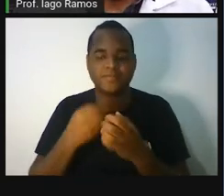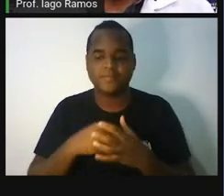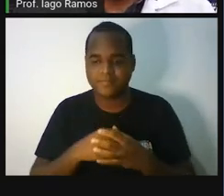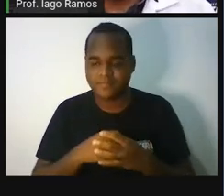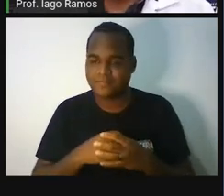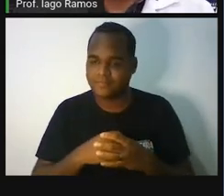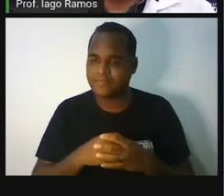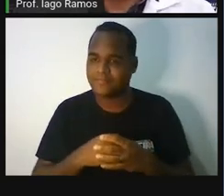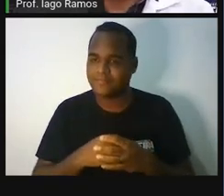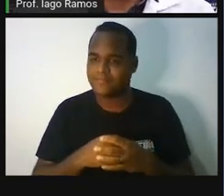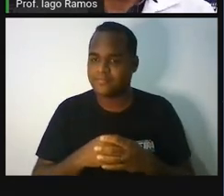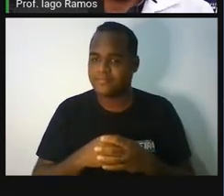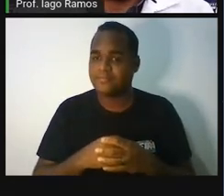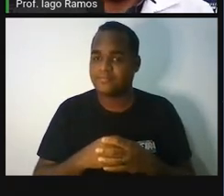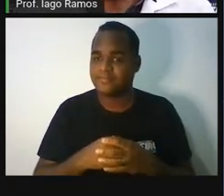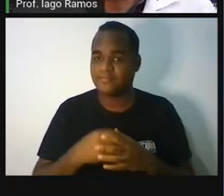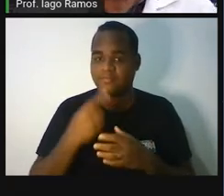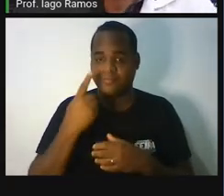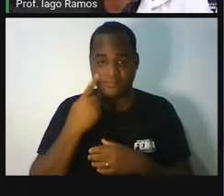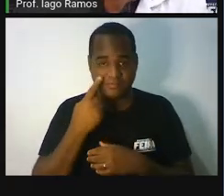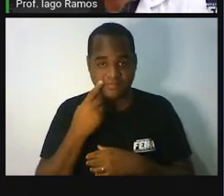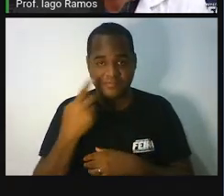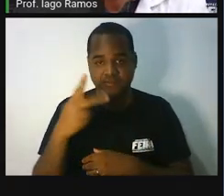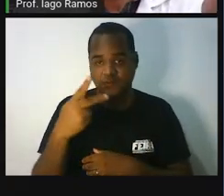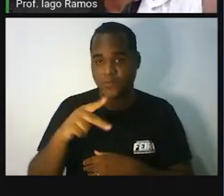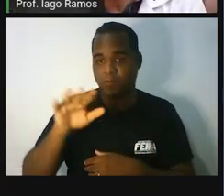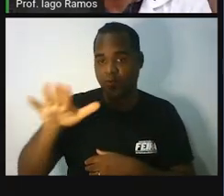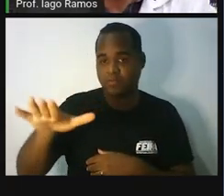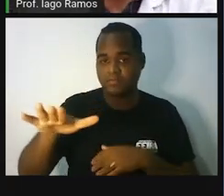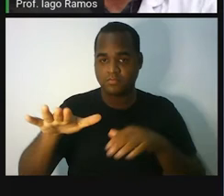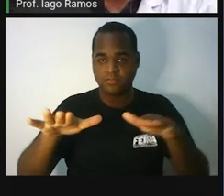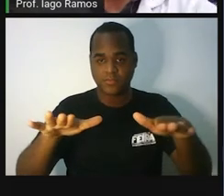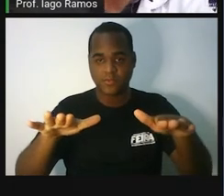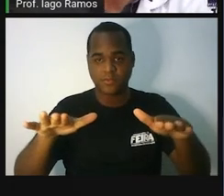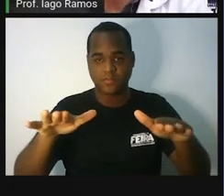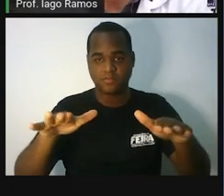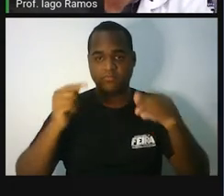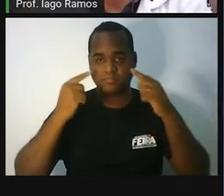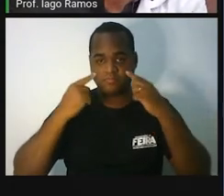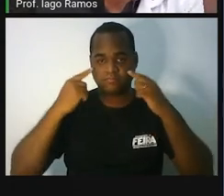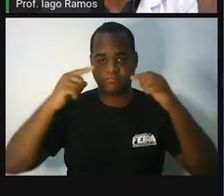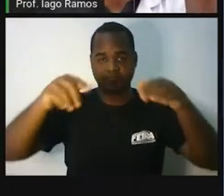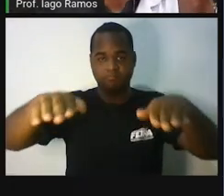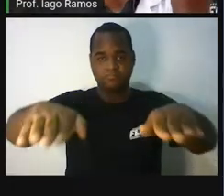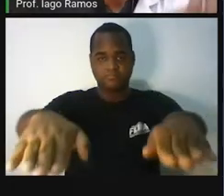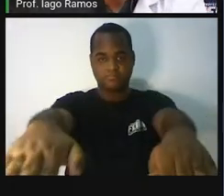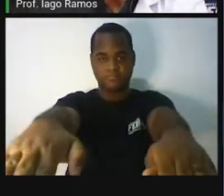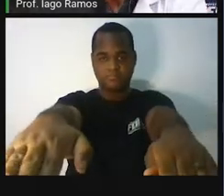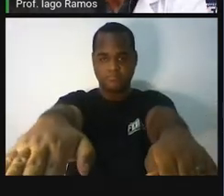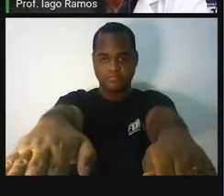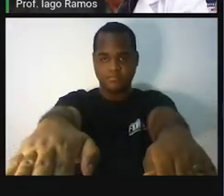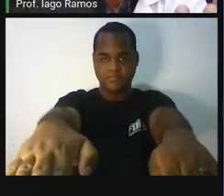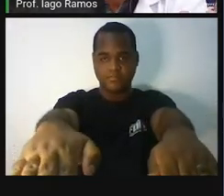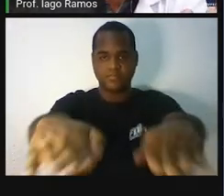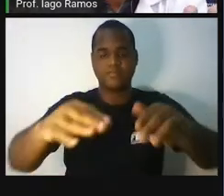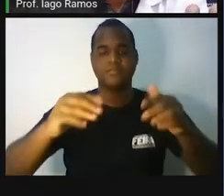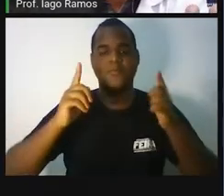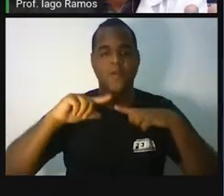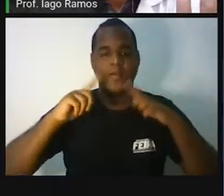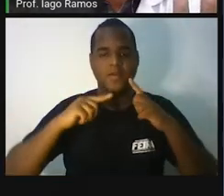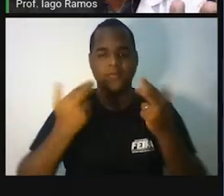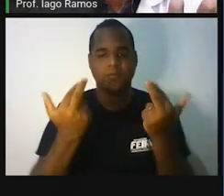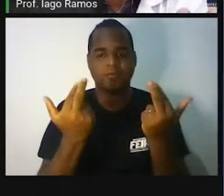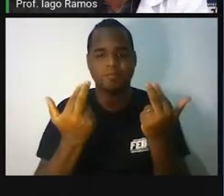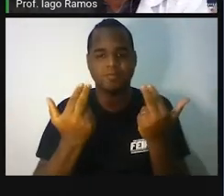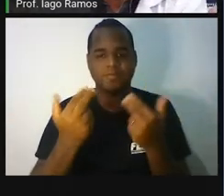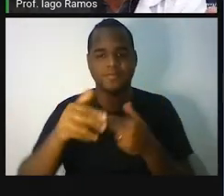Estenda os seus dois braços para frente de modo que eles fiquem alinhados em uma mesma altura. Assim, ó. Você coloca os dois